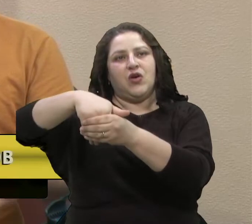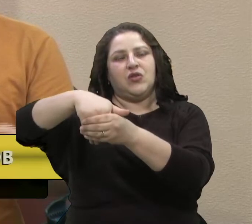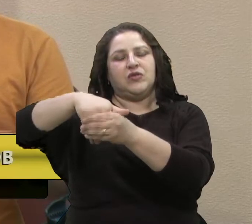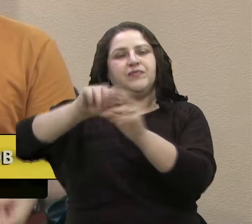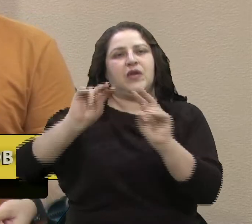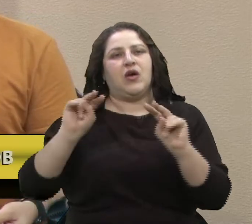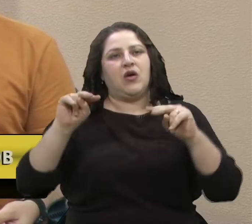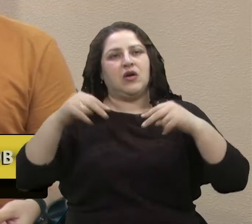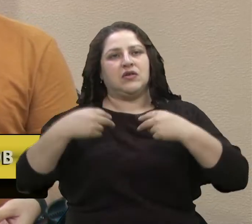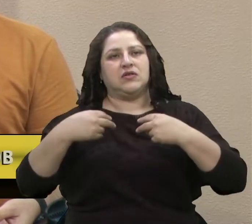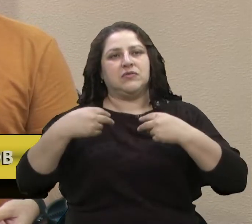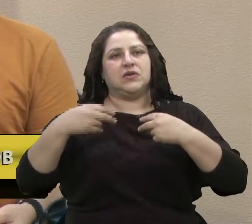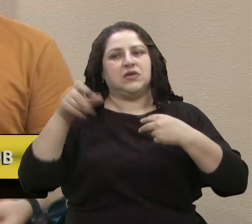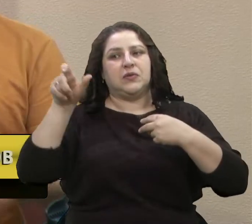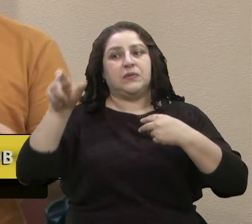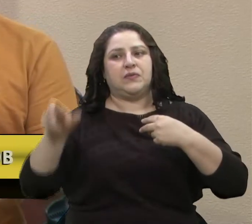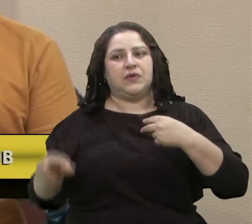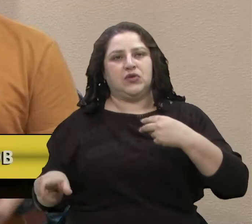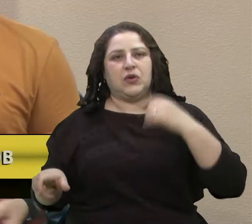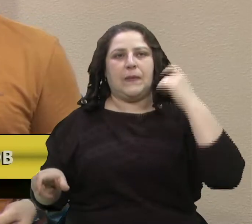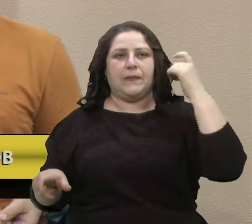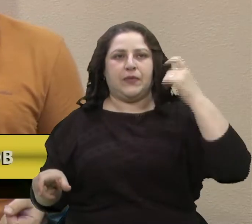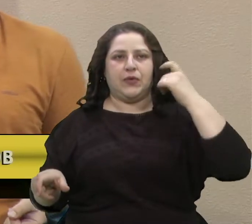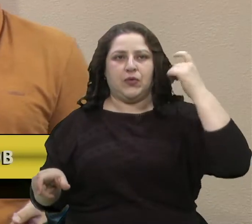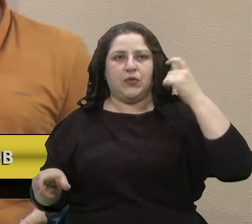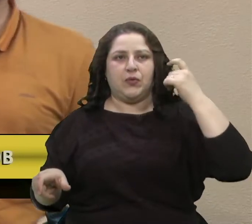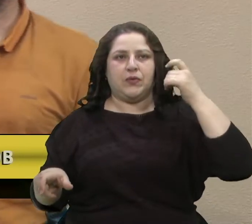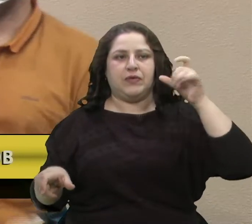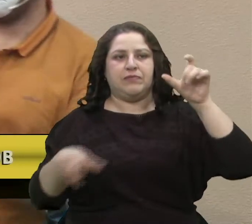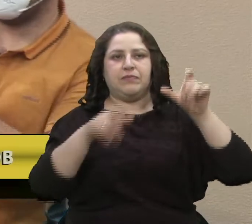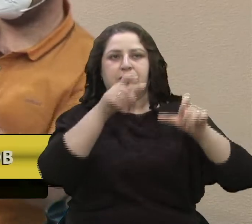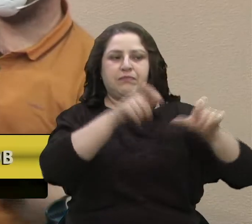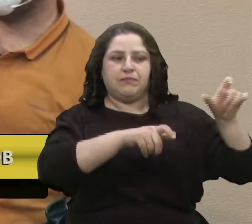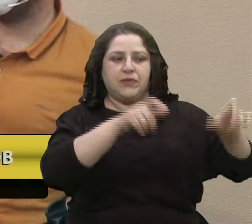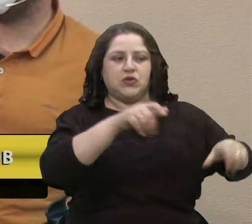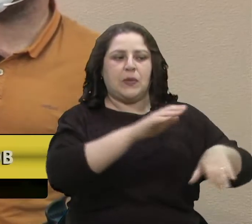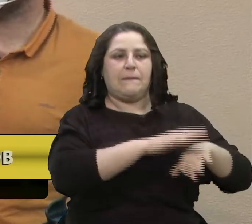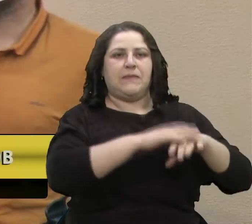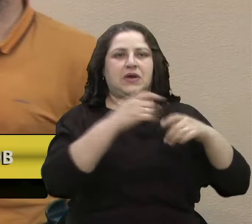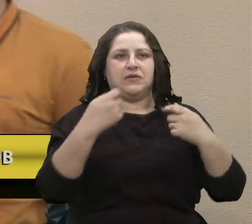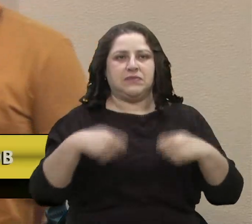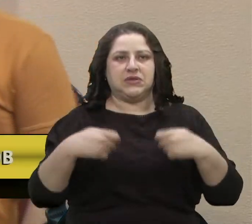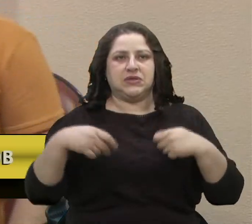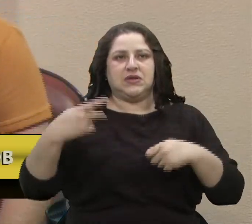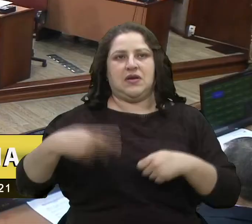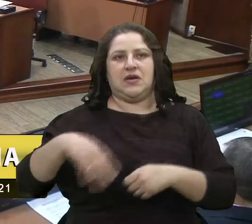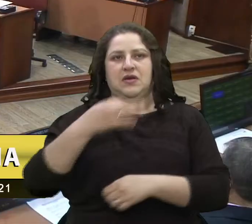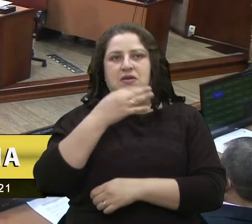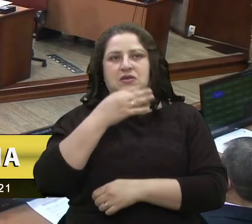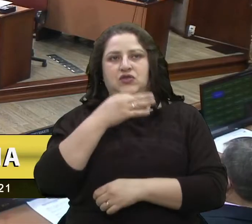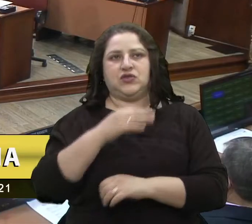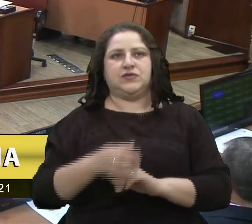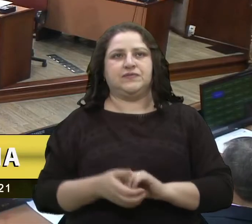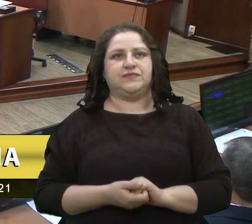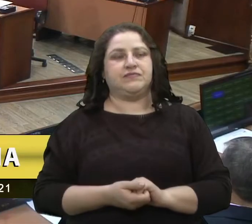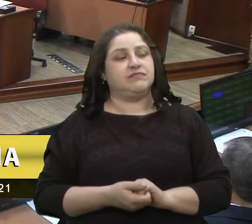que se preocupava com quem mais precisava da cidade de Caxias do Sul. Vereador Daniel Lúcio Alparte. Vereador Felipe,